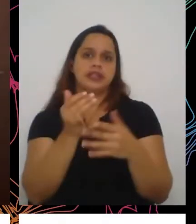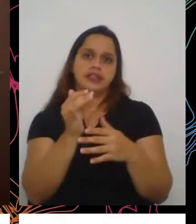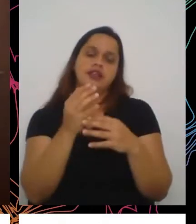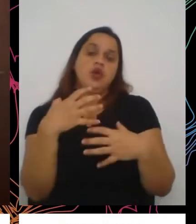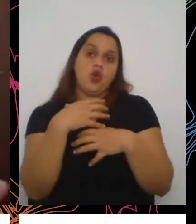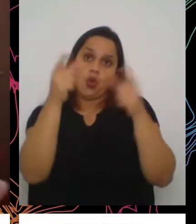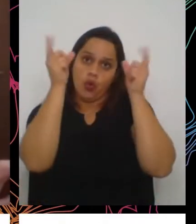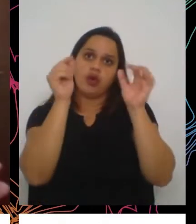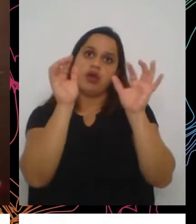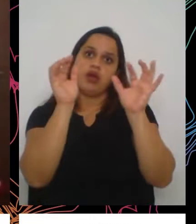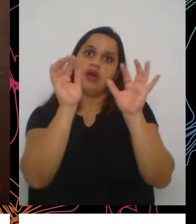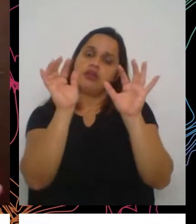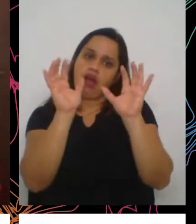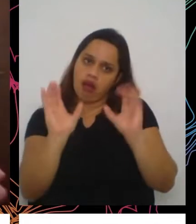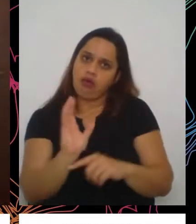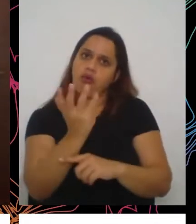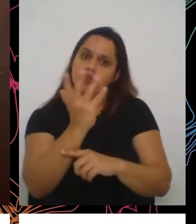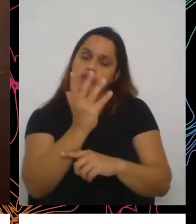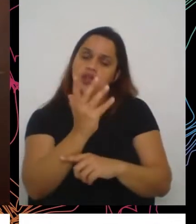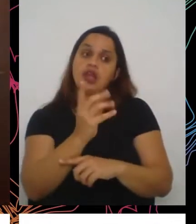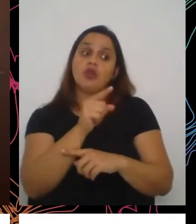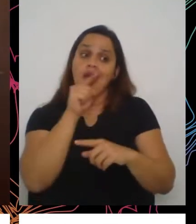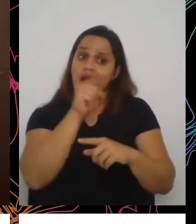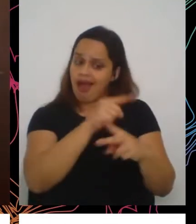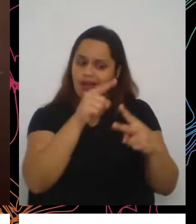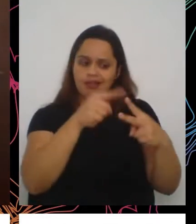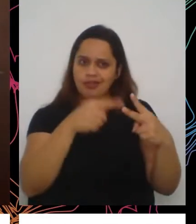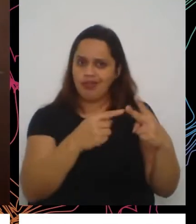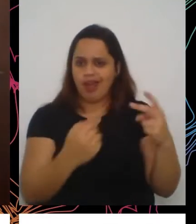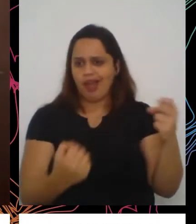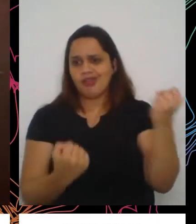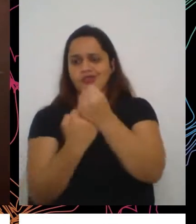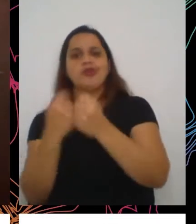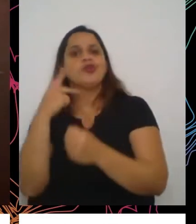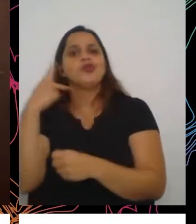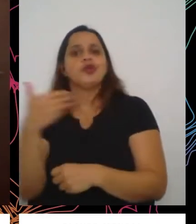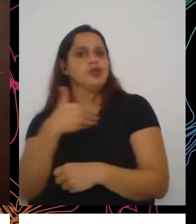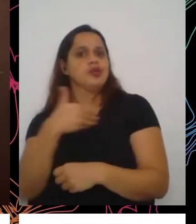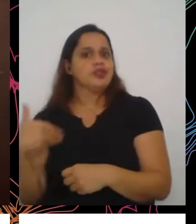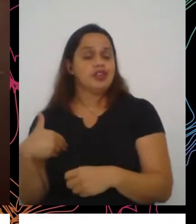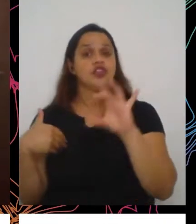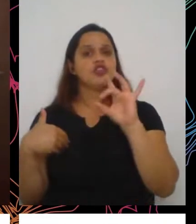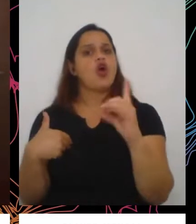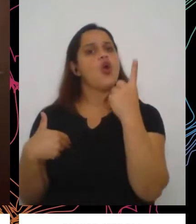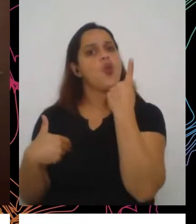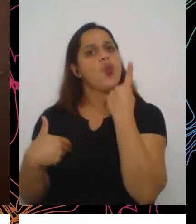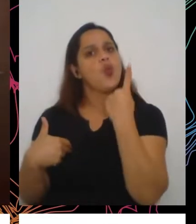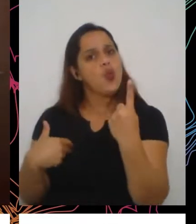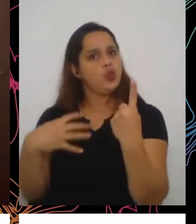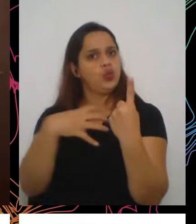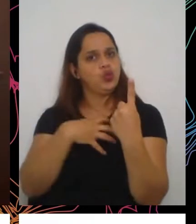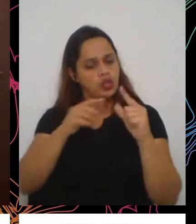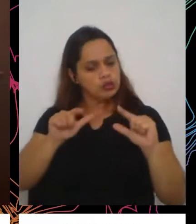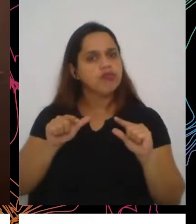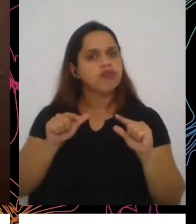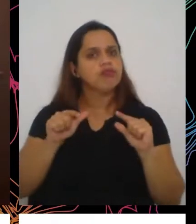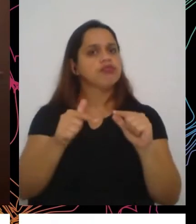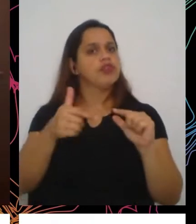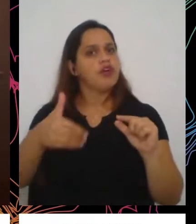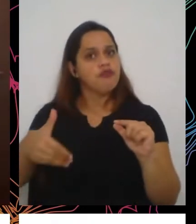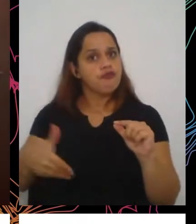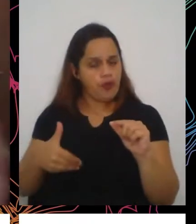vá substituir as políticas públicas. Nós só temos uma forma de enfrentar a fome do ponto de vista